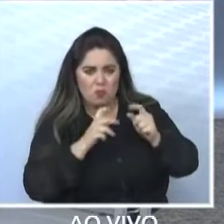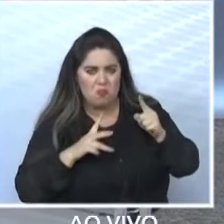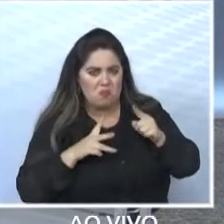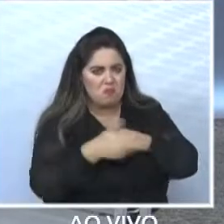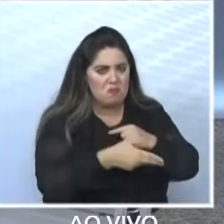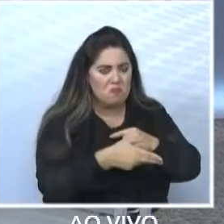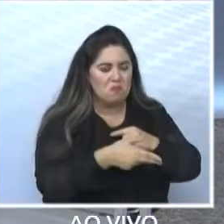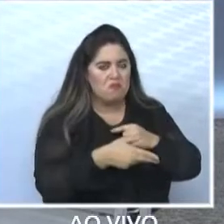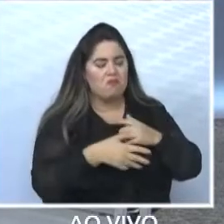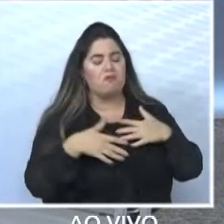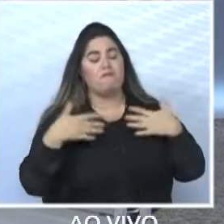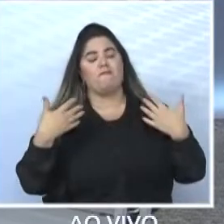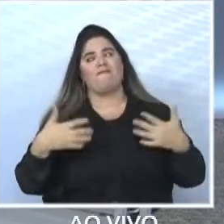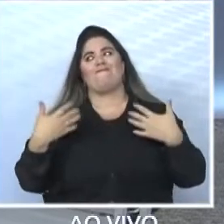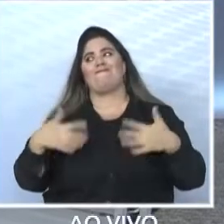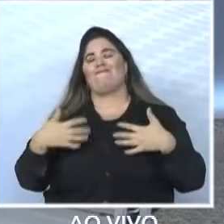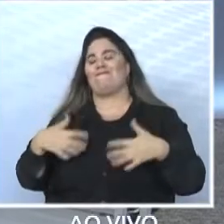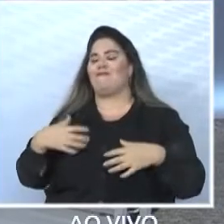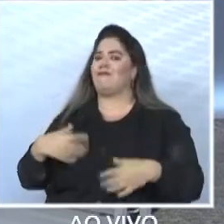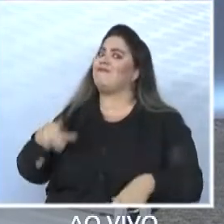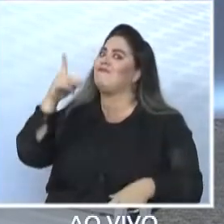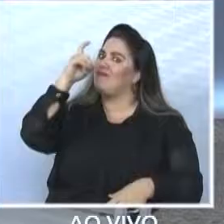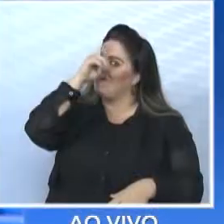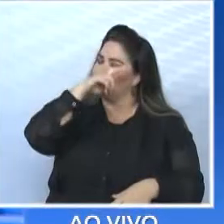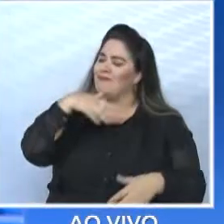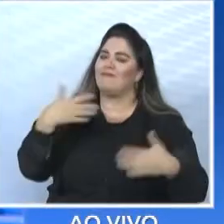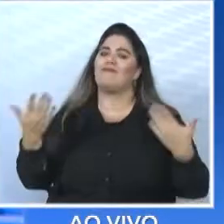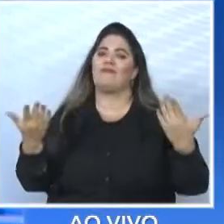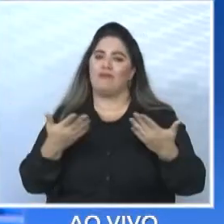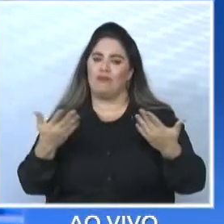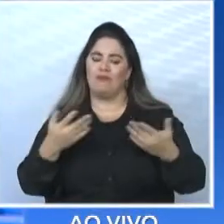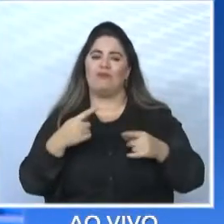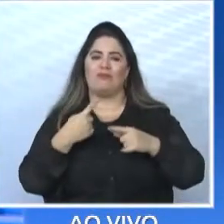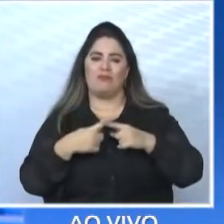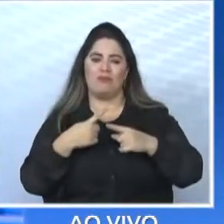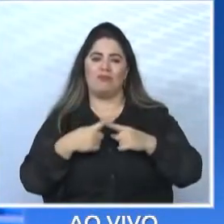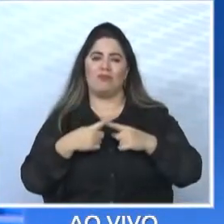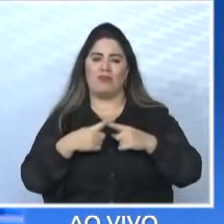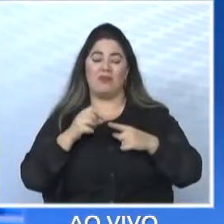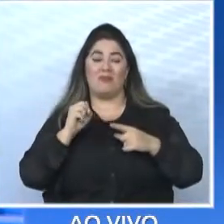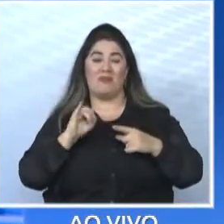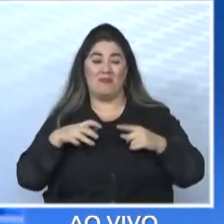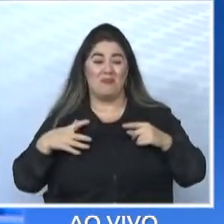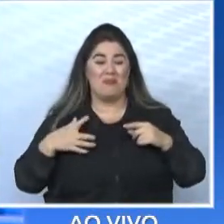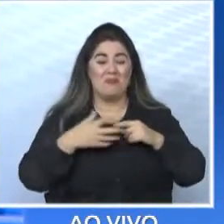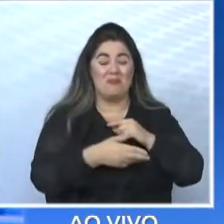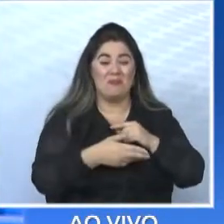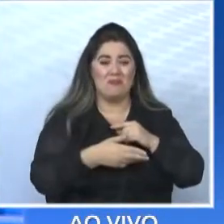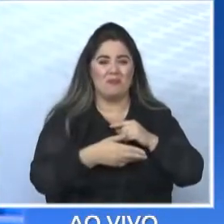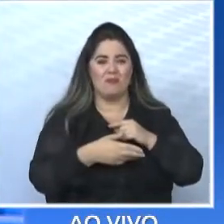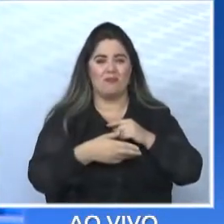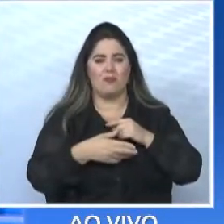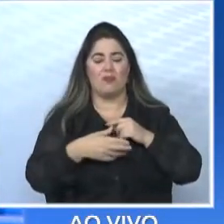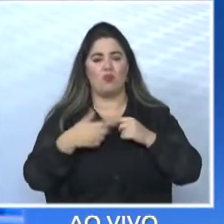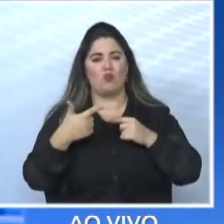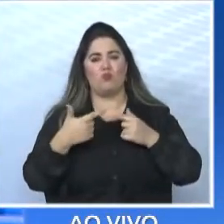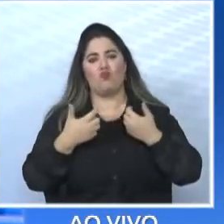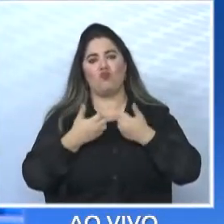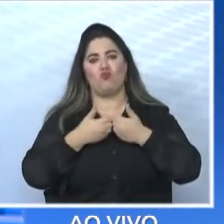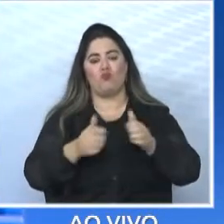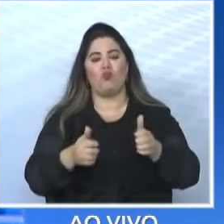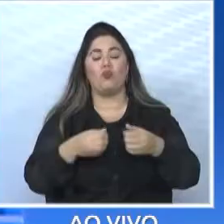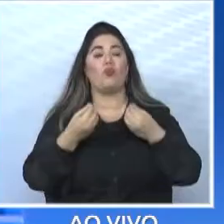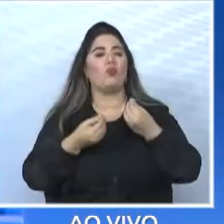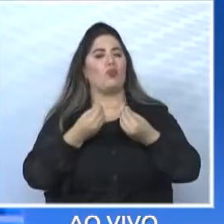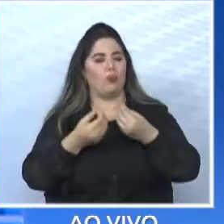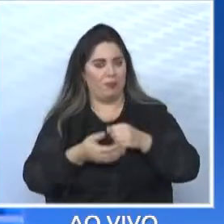muito difícil hoje. Por quê? Se romper, nós vamos ficar sem transporte público. Então nós temos que